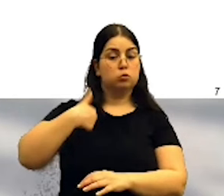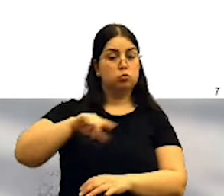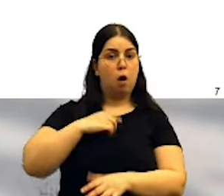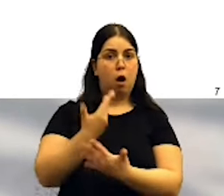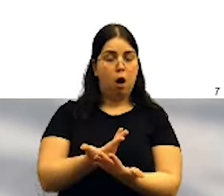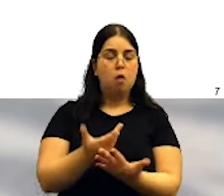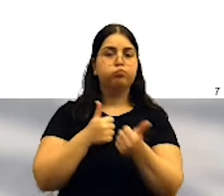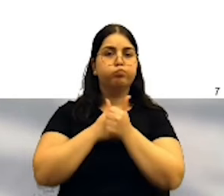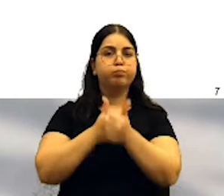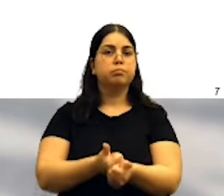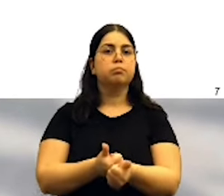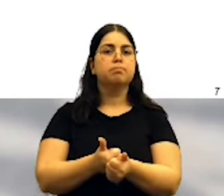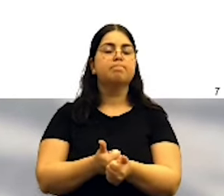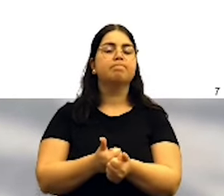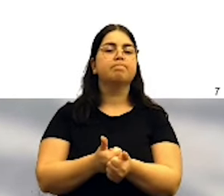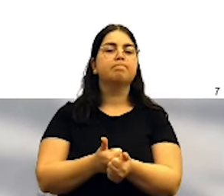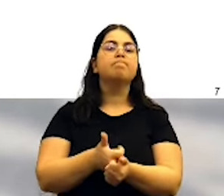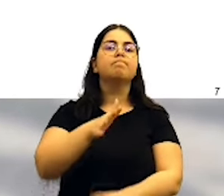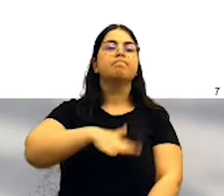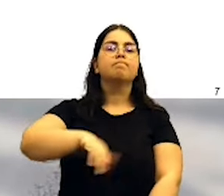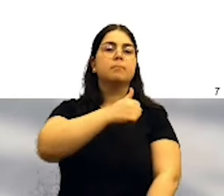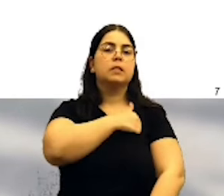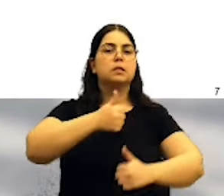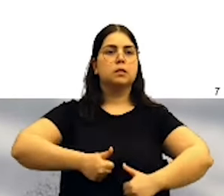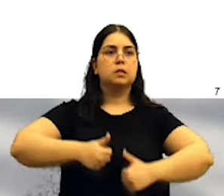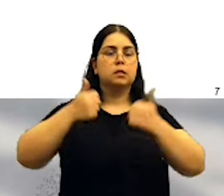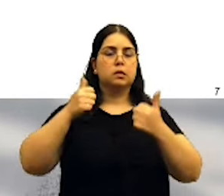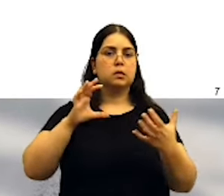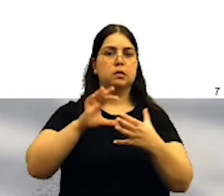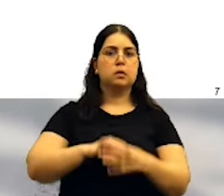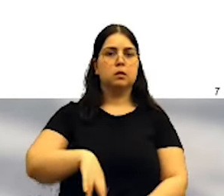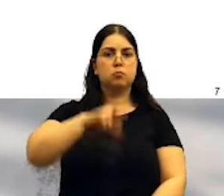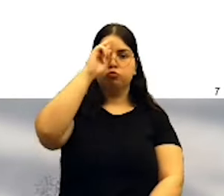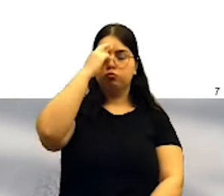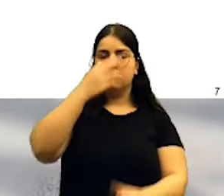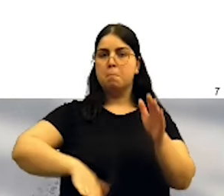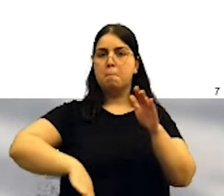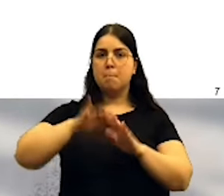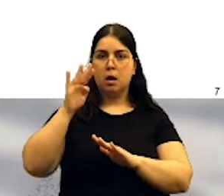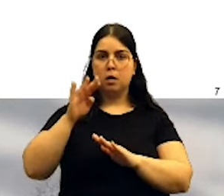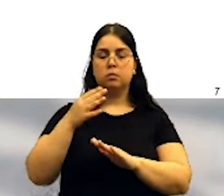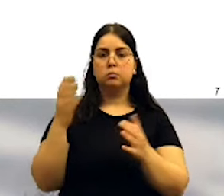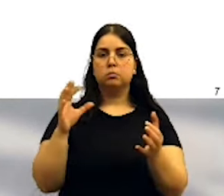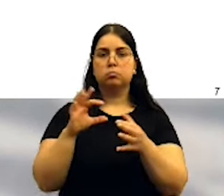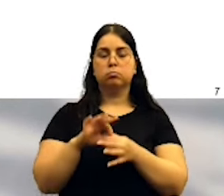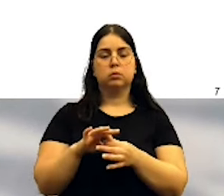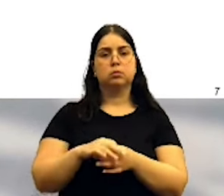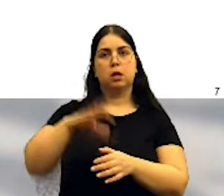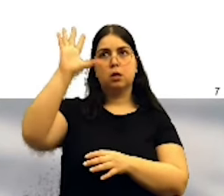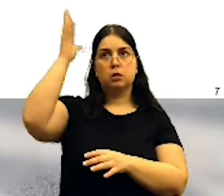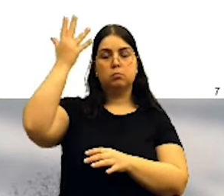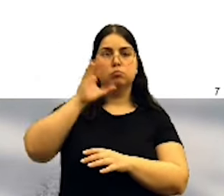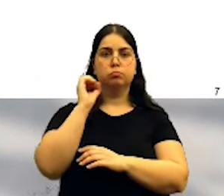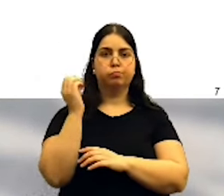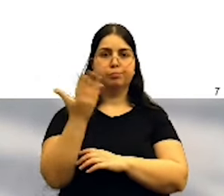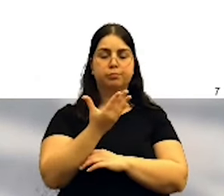um compromisso em ter uma cidade mais resiliente do ponto de vista das alterações climáticas, um compromisso de reforçar a infraestrutura